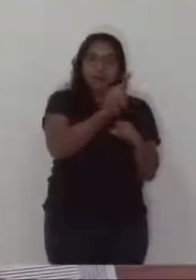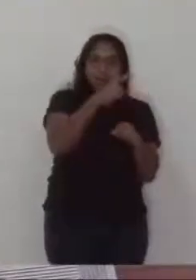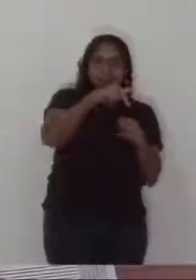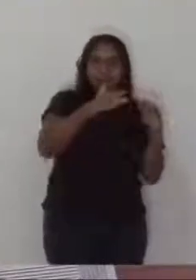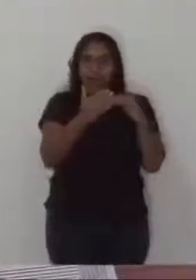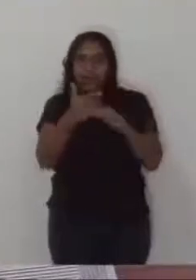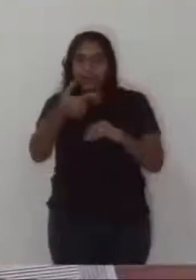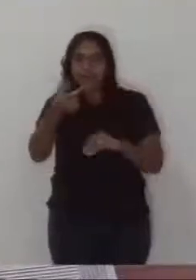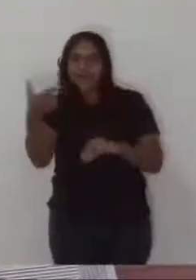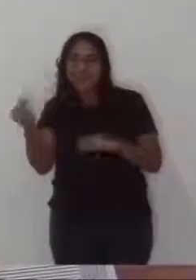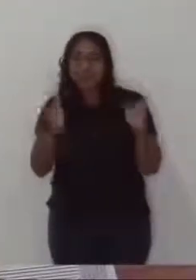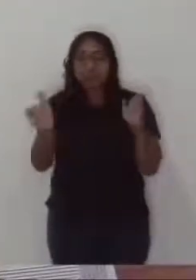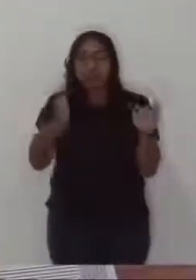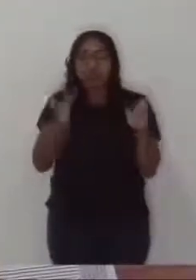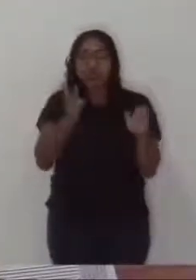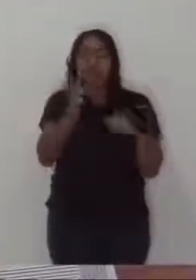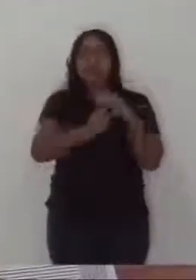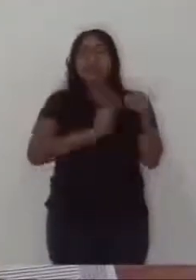custo para a cidade de Vinheta.